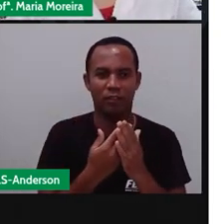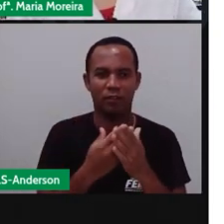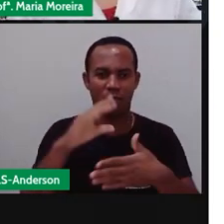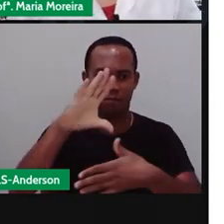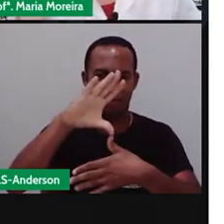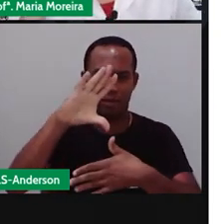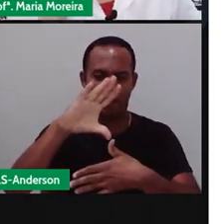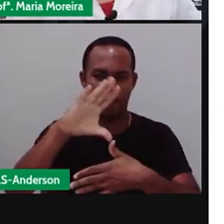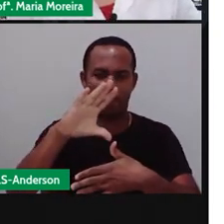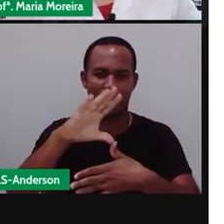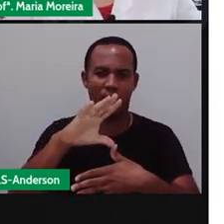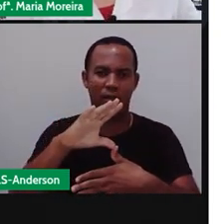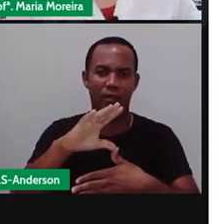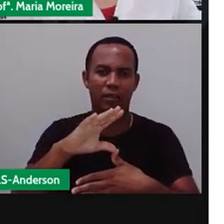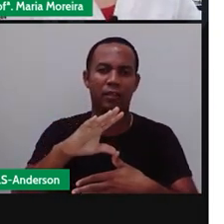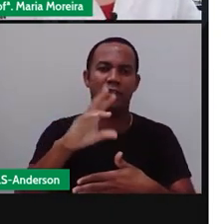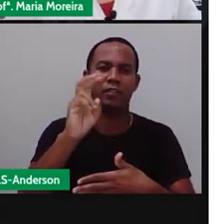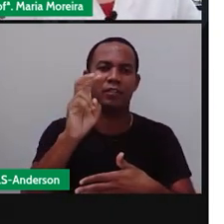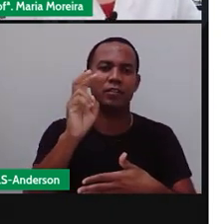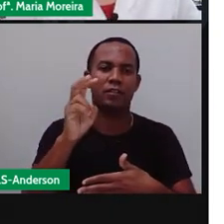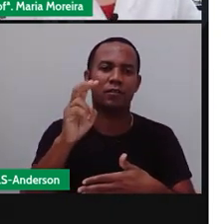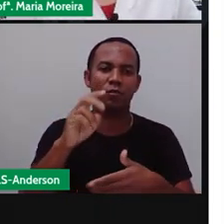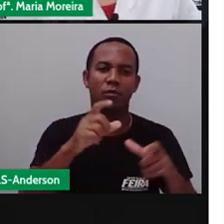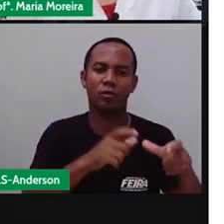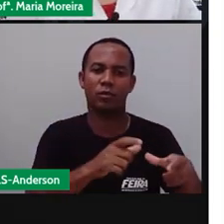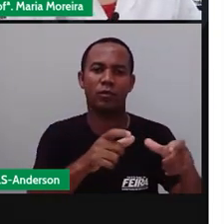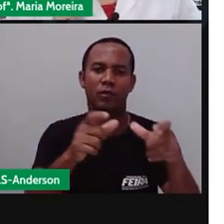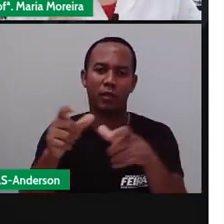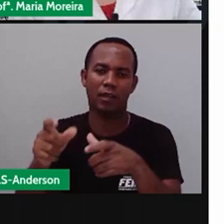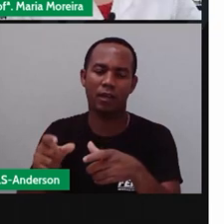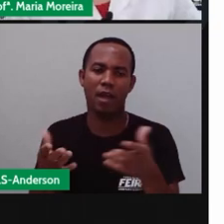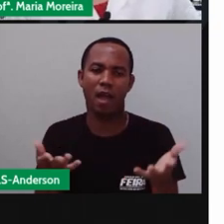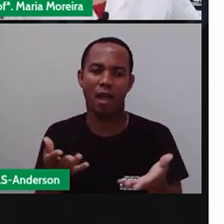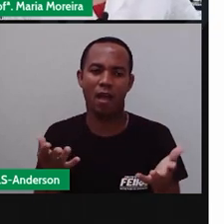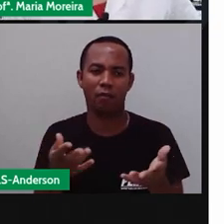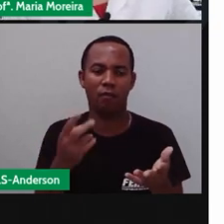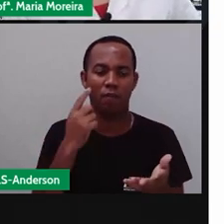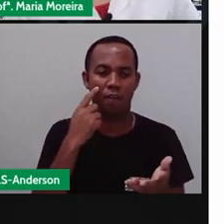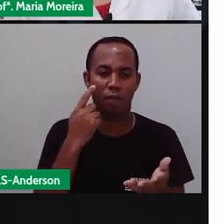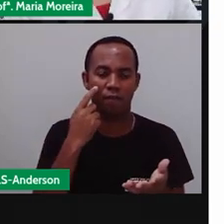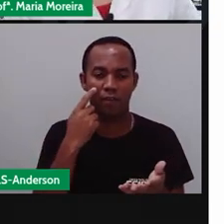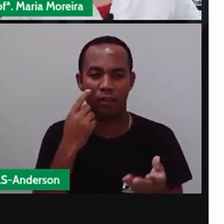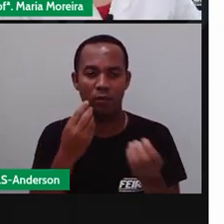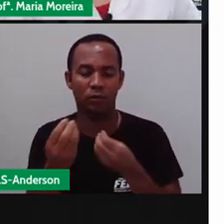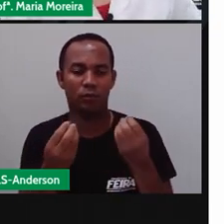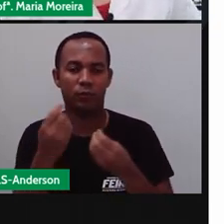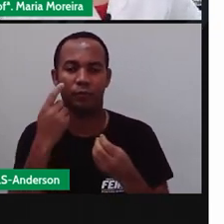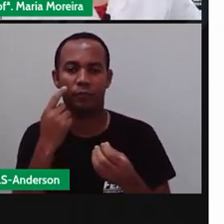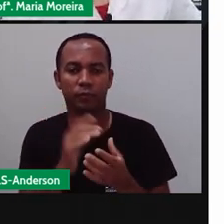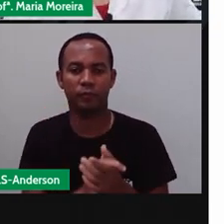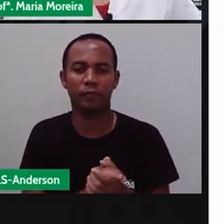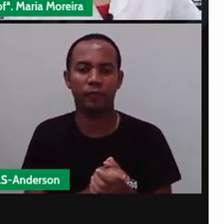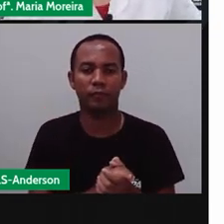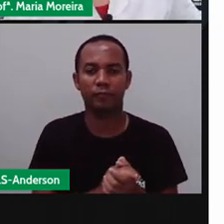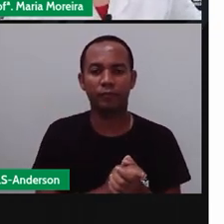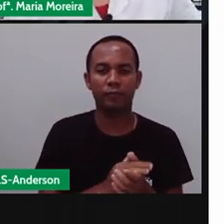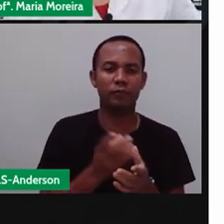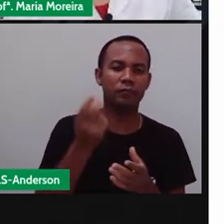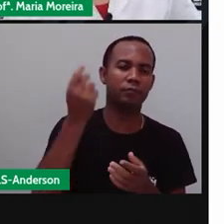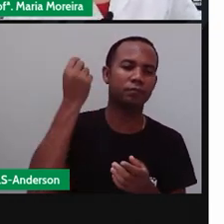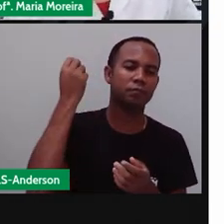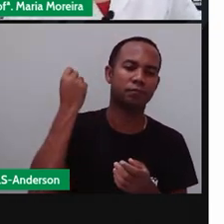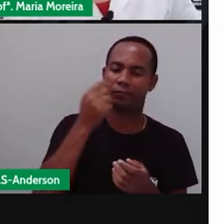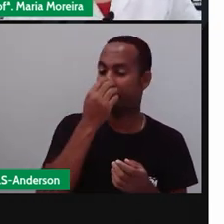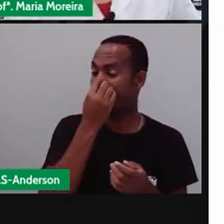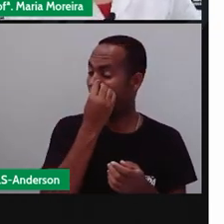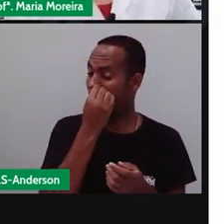o mapa, que a gente estudou sobre elas? Pois é, tá na hora de voltar lá naquele vídeo, se tiver com dúvida, tá? No centro-oeste,